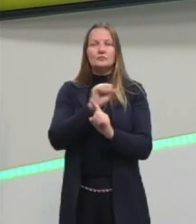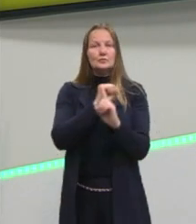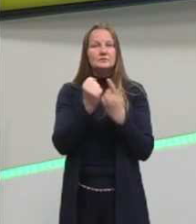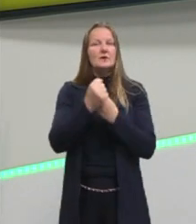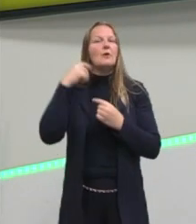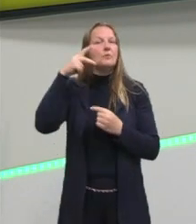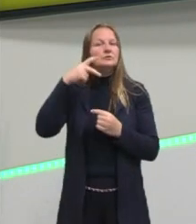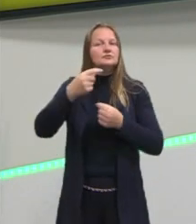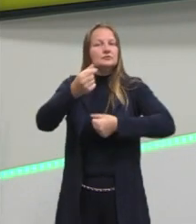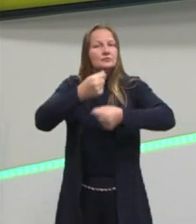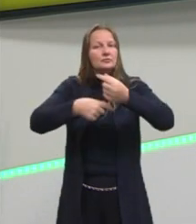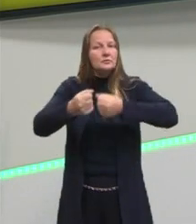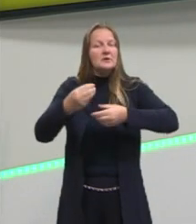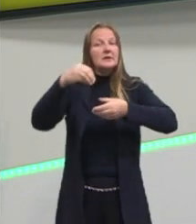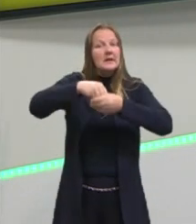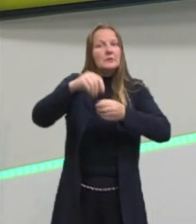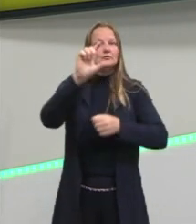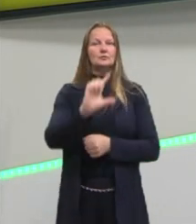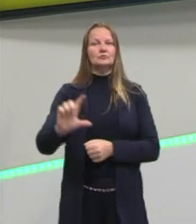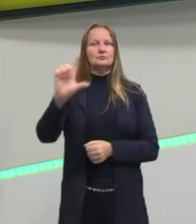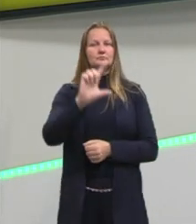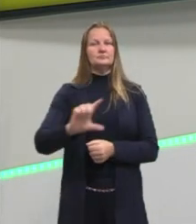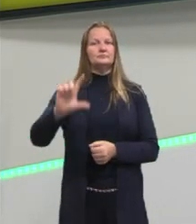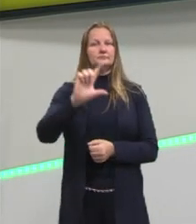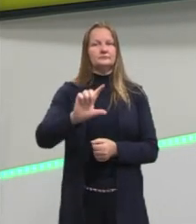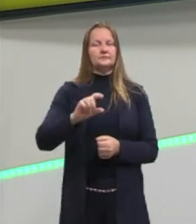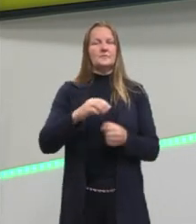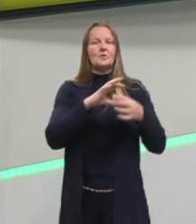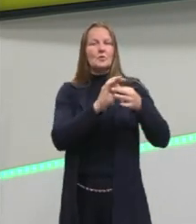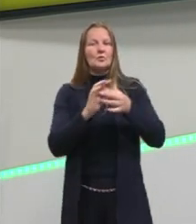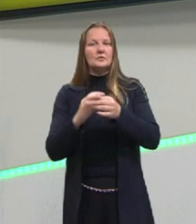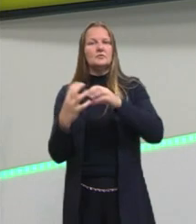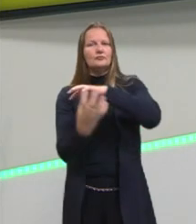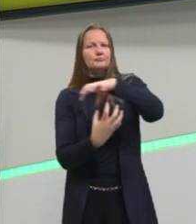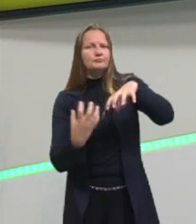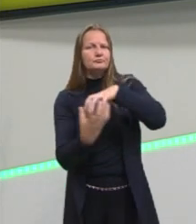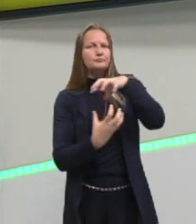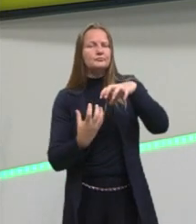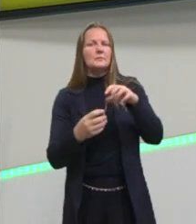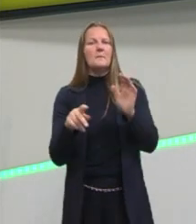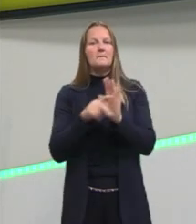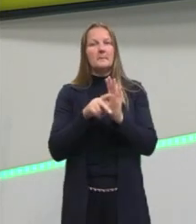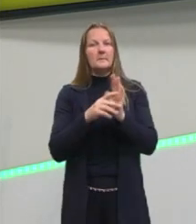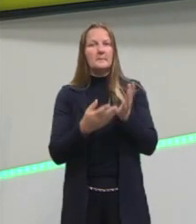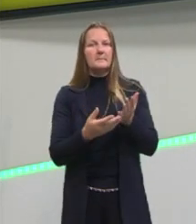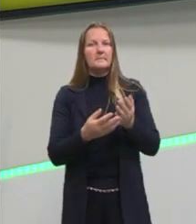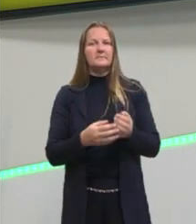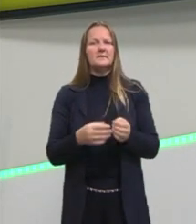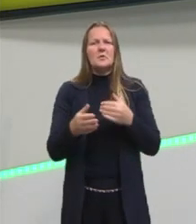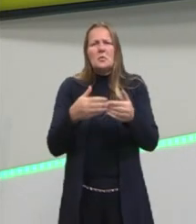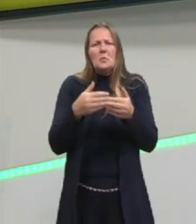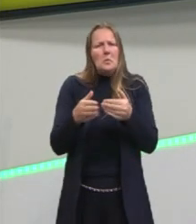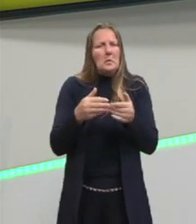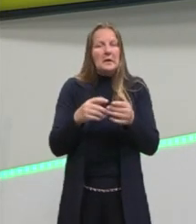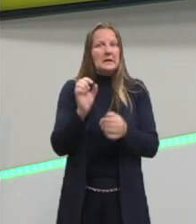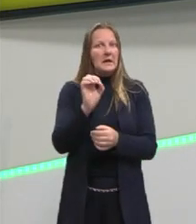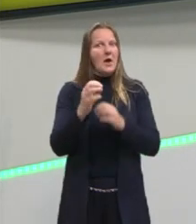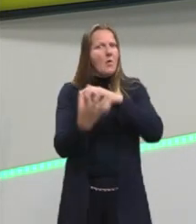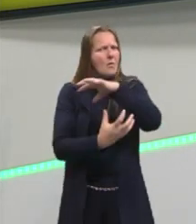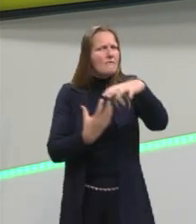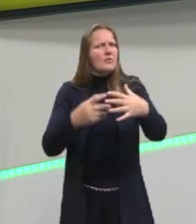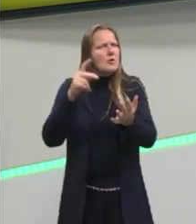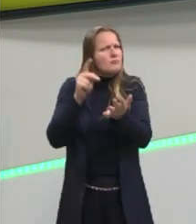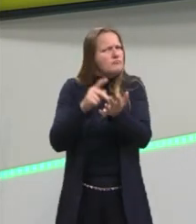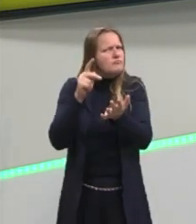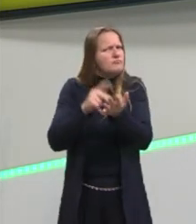revoltar, de trazer dentro da literatura essa revolta. Mas não é uma revolta de qualquer jeito, tá? É uma revolta